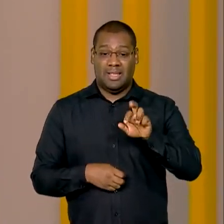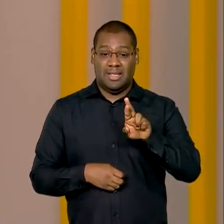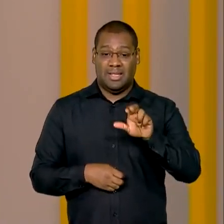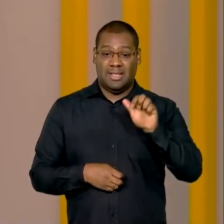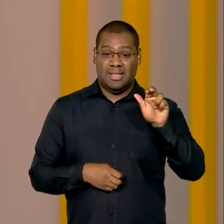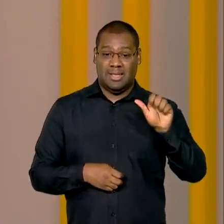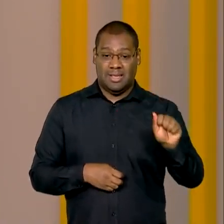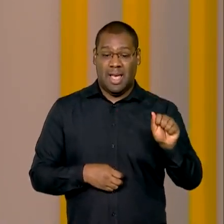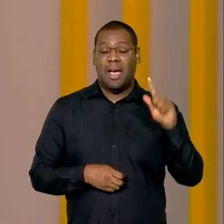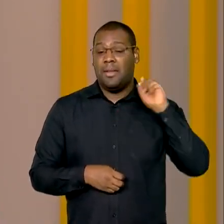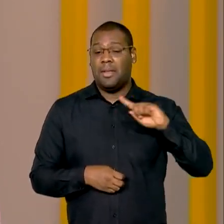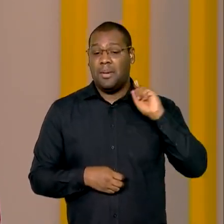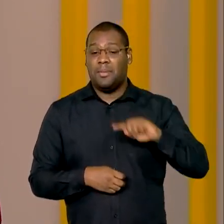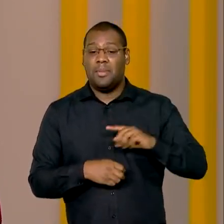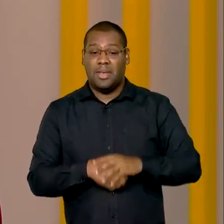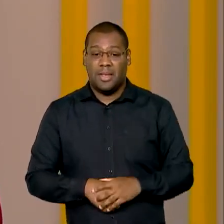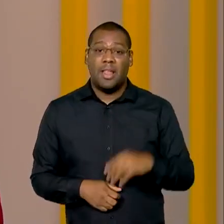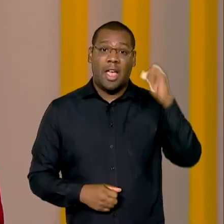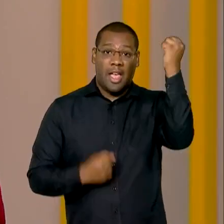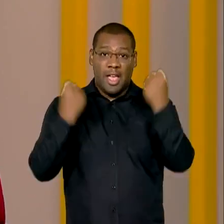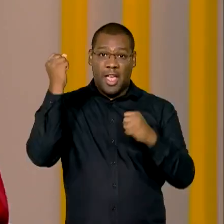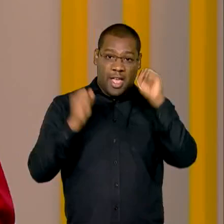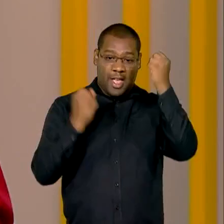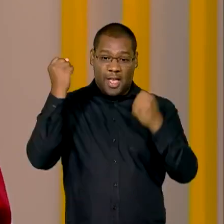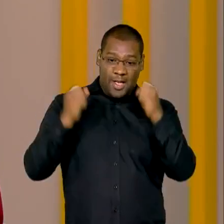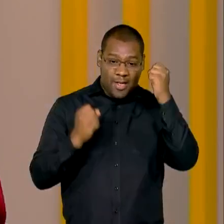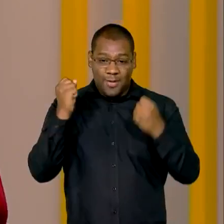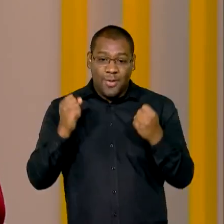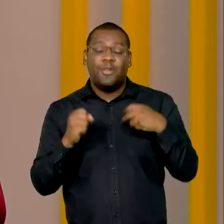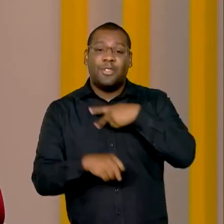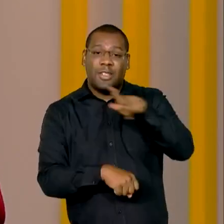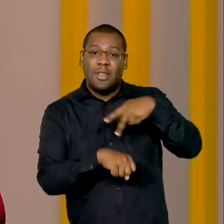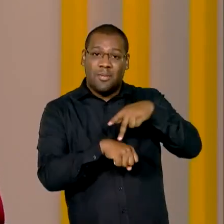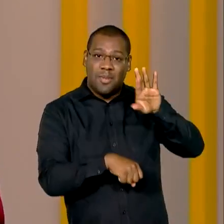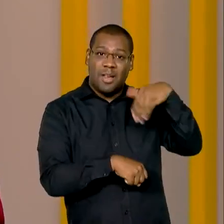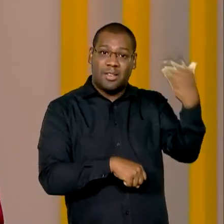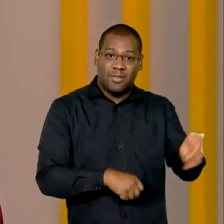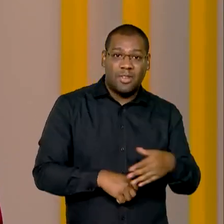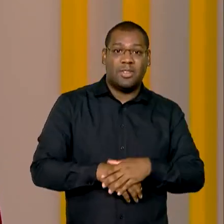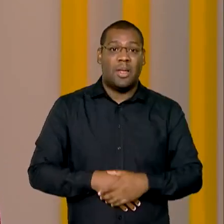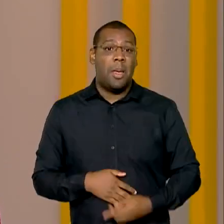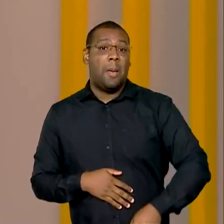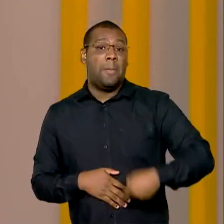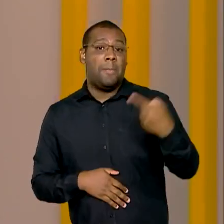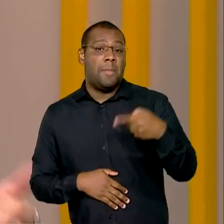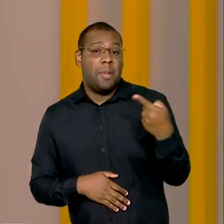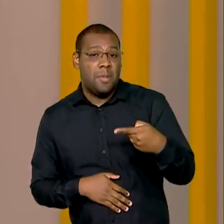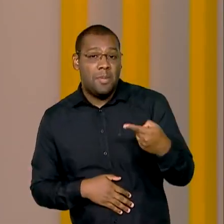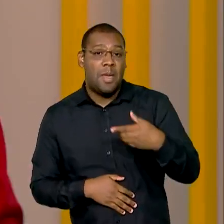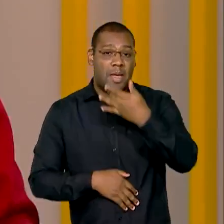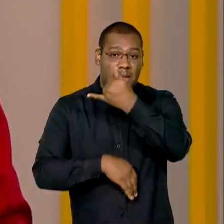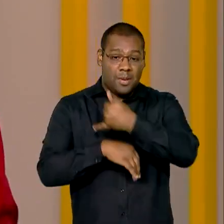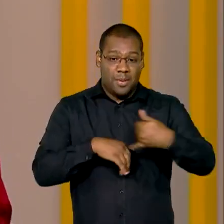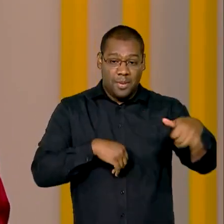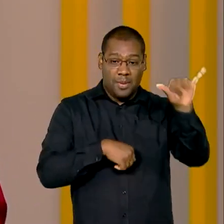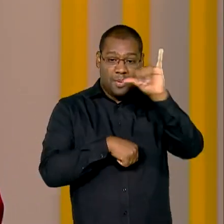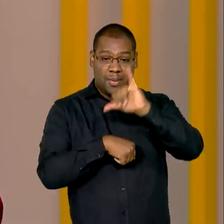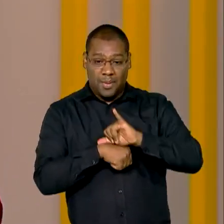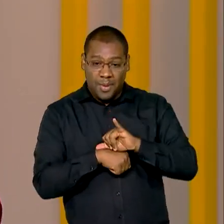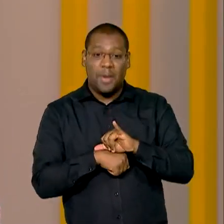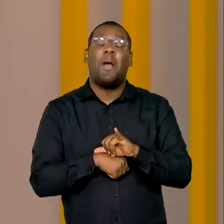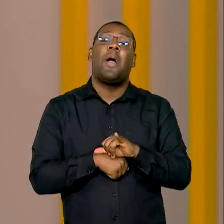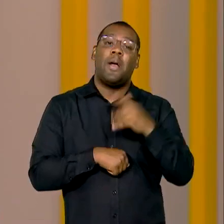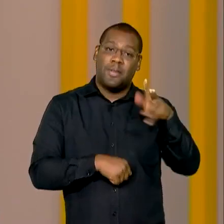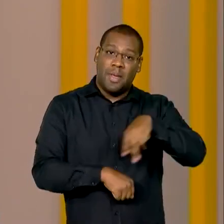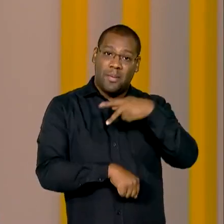Gerais, o Complexo Minero Industrial da Eurochem. É a primeira unidade de mineração da indústria fora do continente europeu e